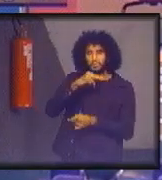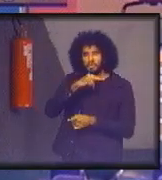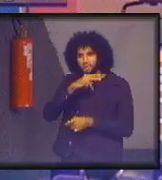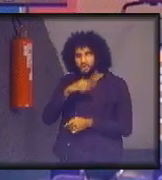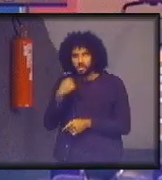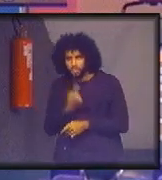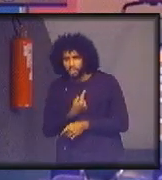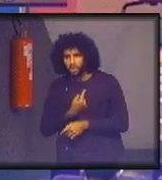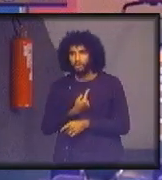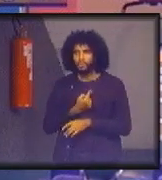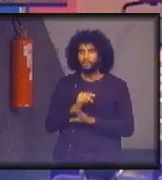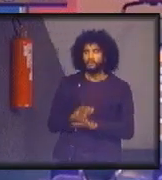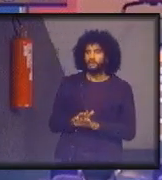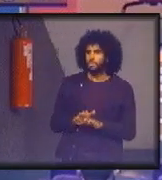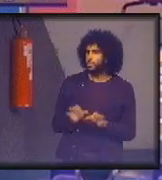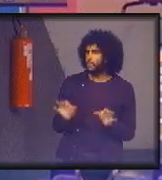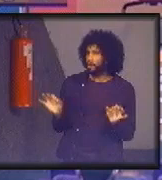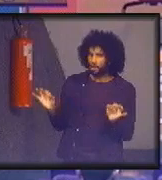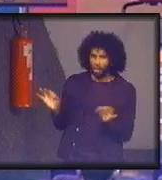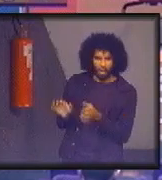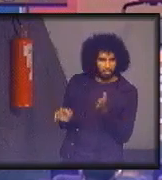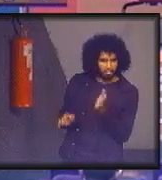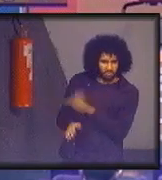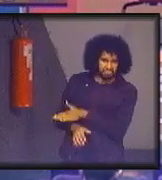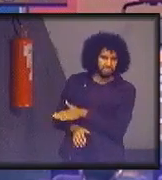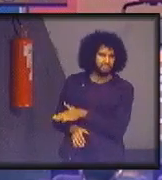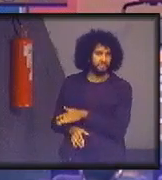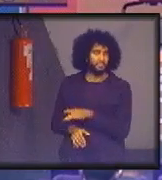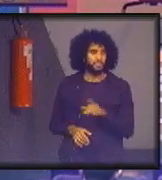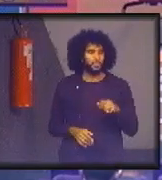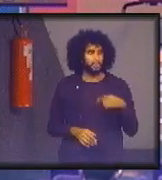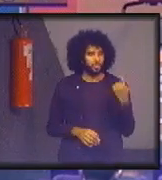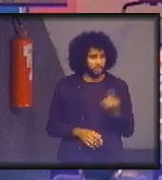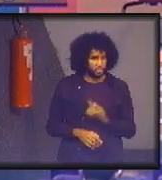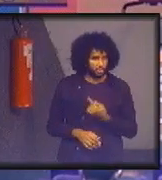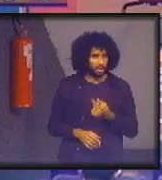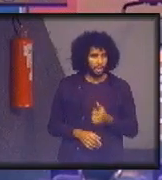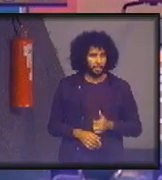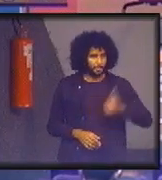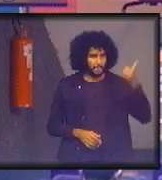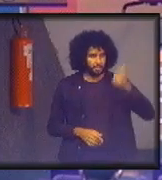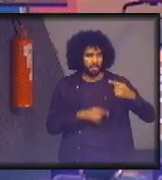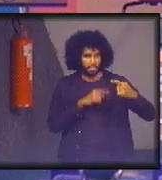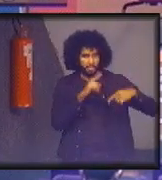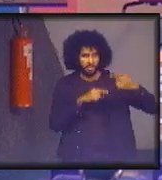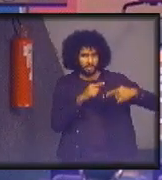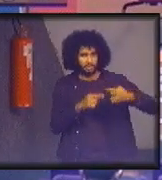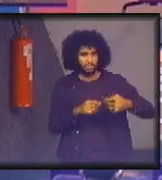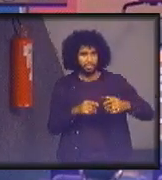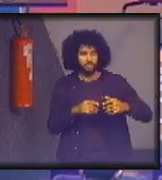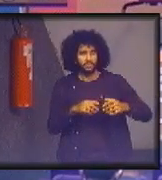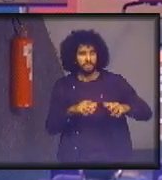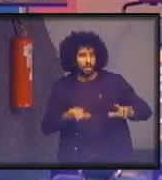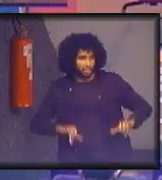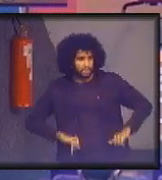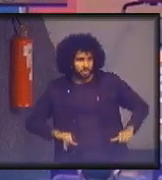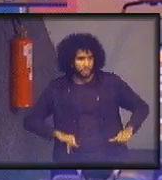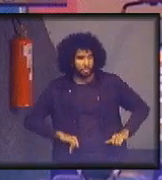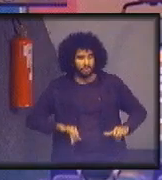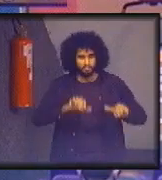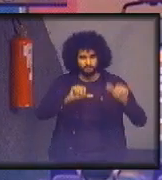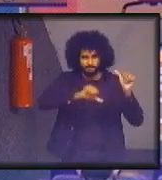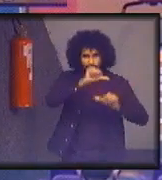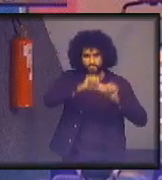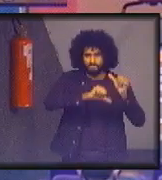bisnetos, esse papo já era. Nós somos a primeira geração que está sofrendo os impactos da mudança do clima.